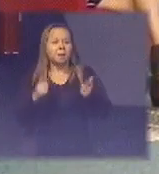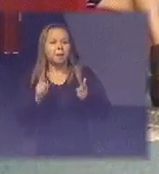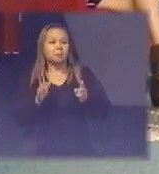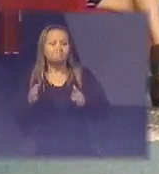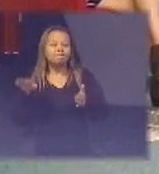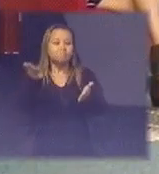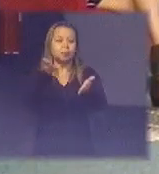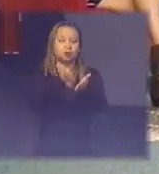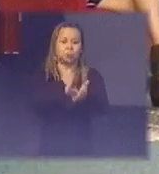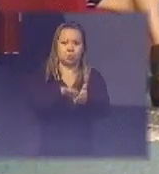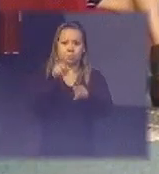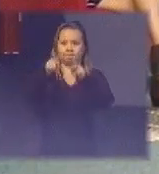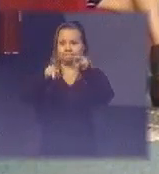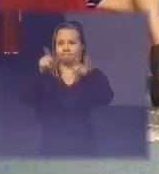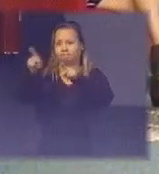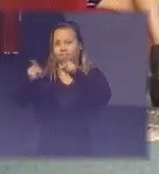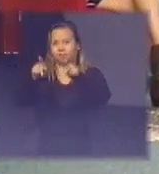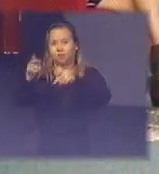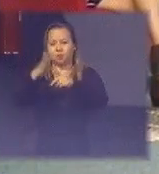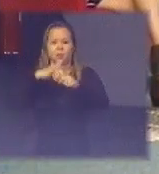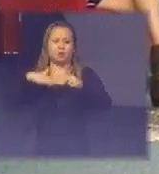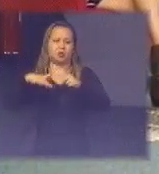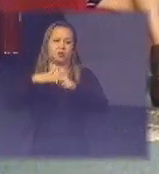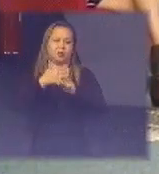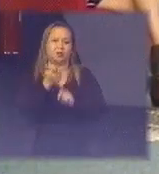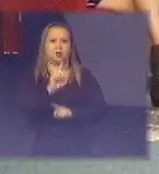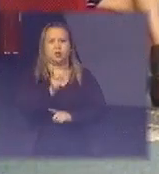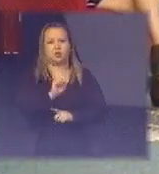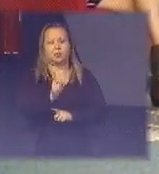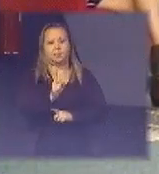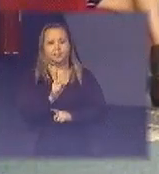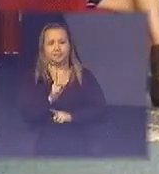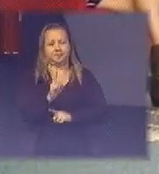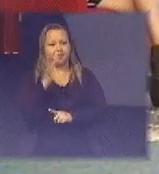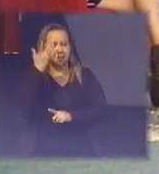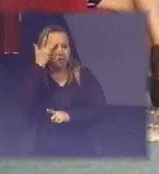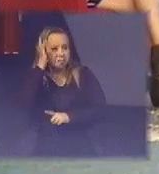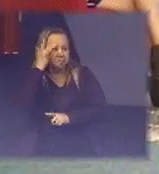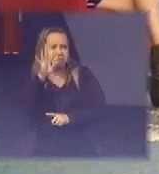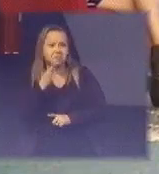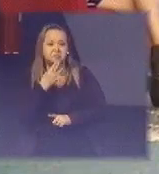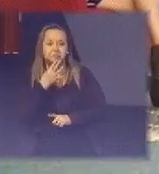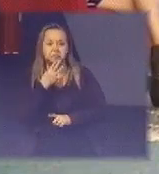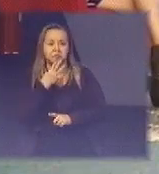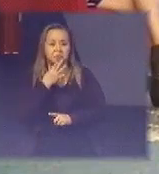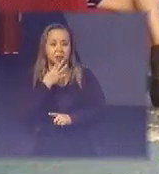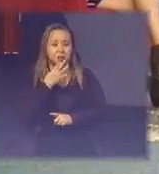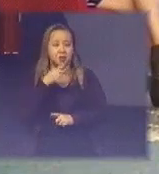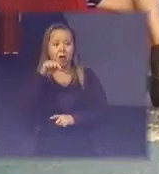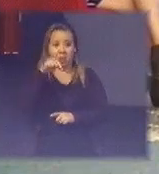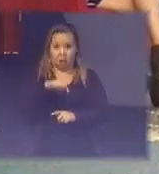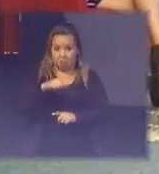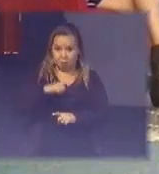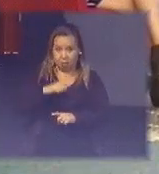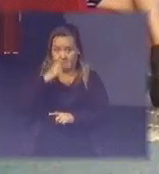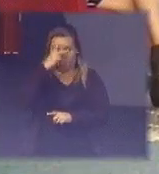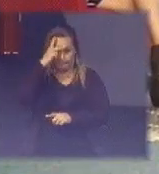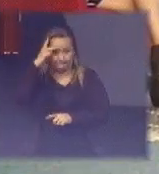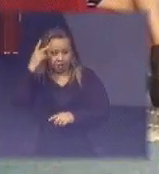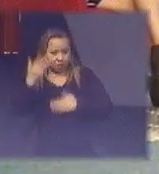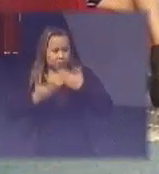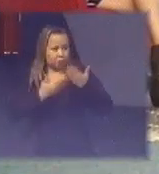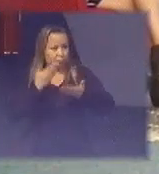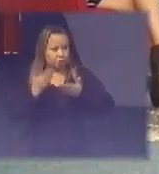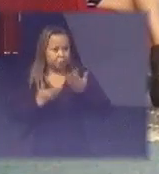sociedade então a gente tem o conjunto da sociedade mas eu estou mais preocupado com os técnicos da área então aqui tem pessoas envolvidas com a gestão ambiental das